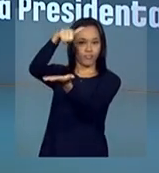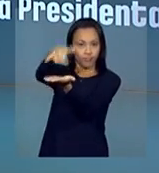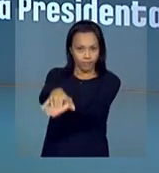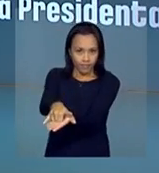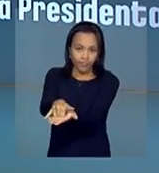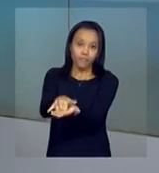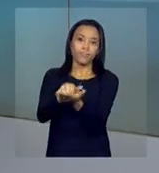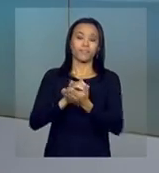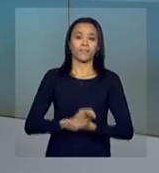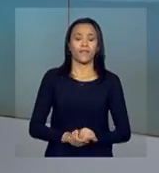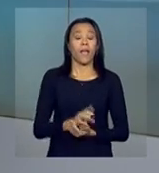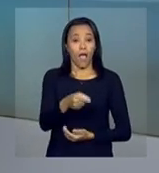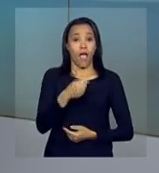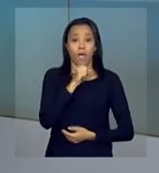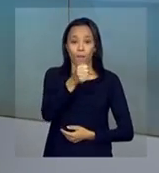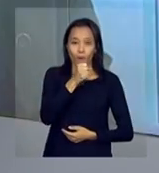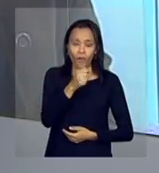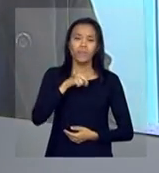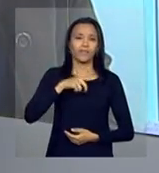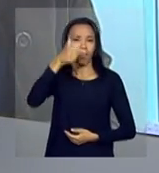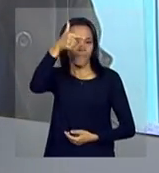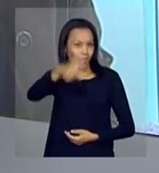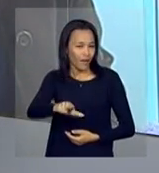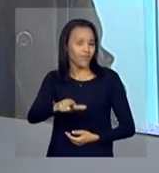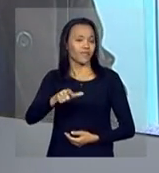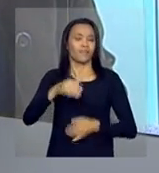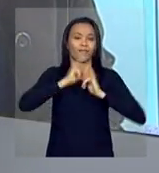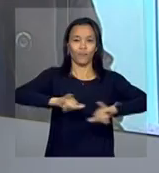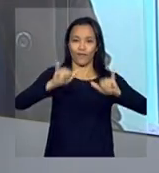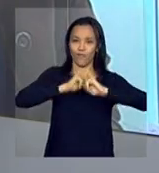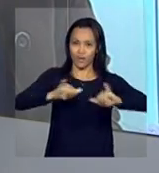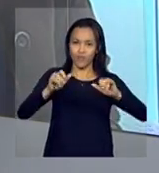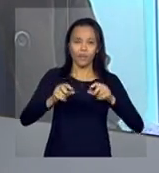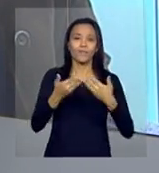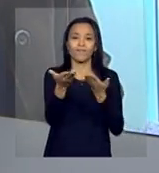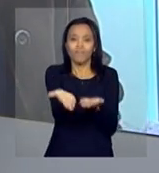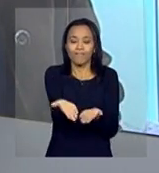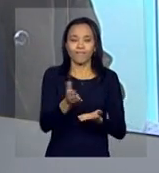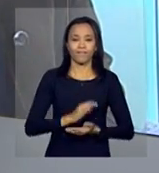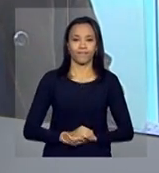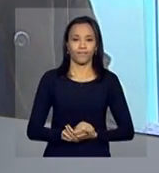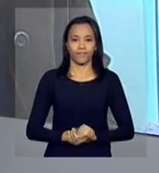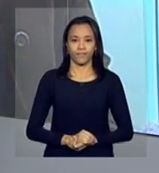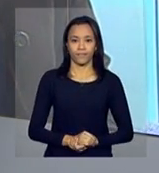Salgado Filho. A repórter Daniela Almeida está lá e tem mais informações. Daniela.